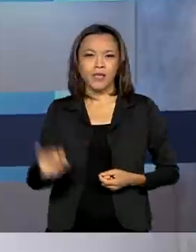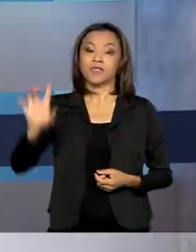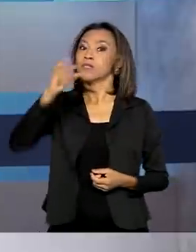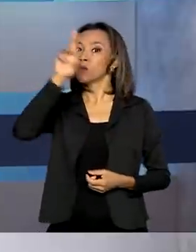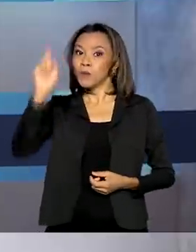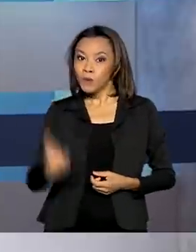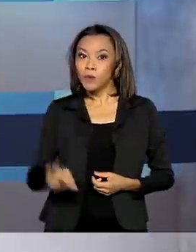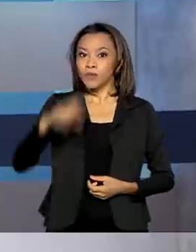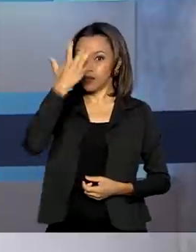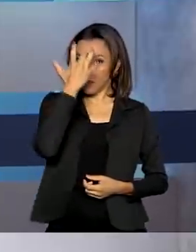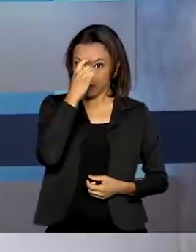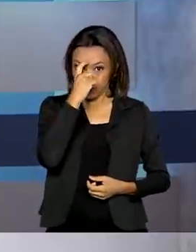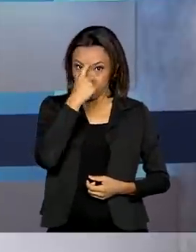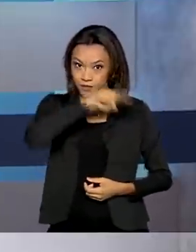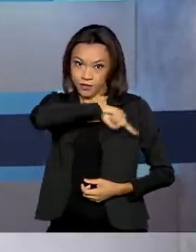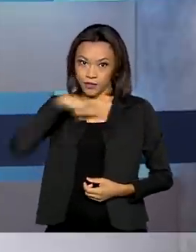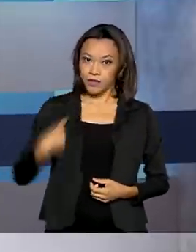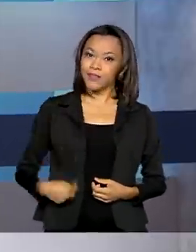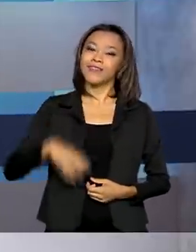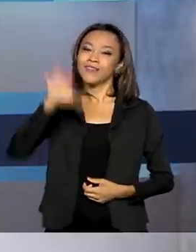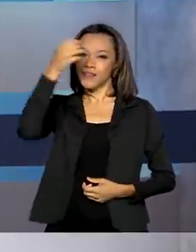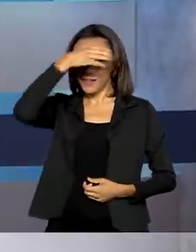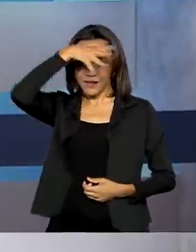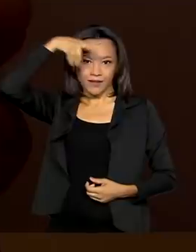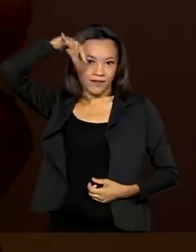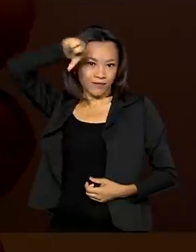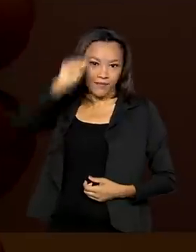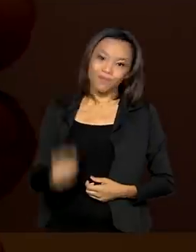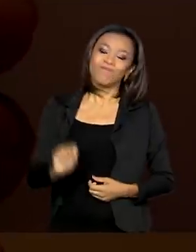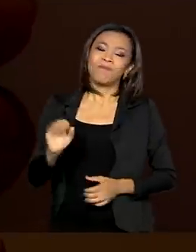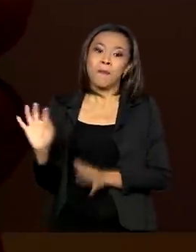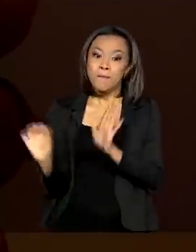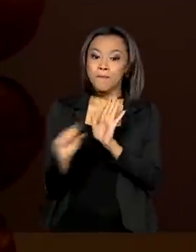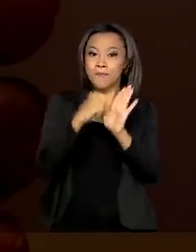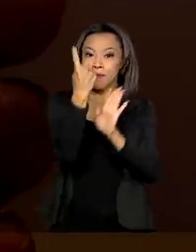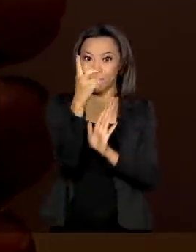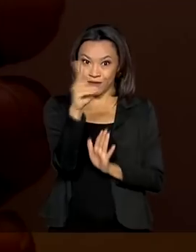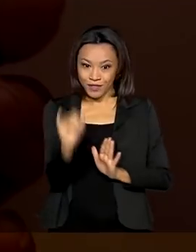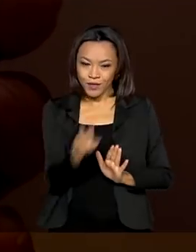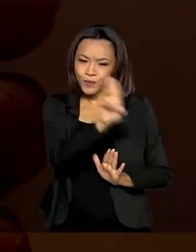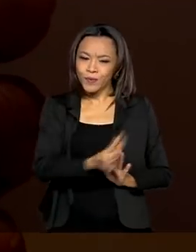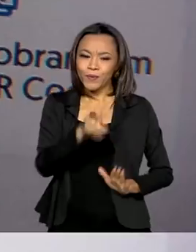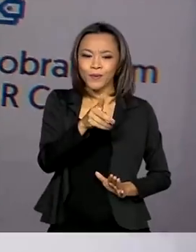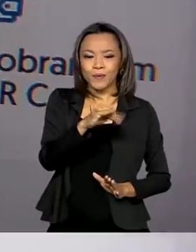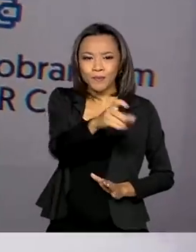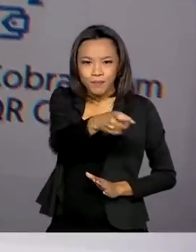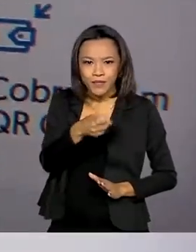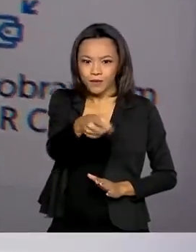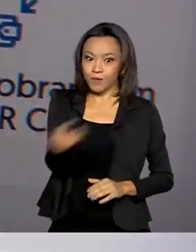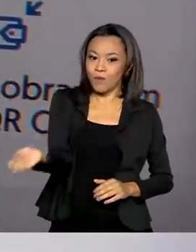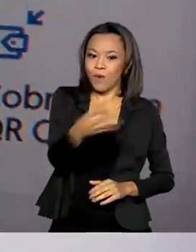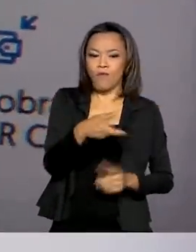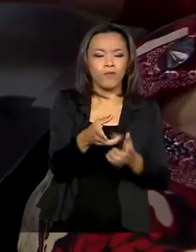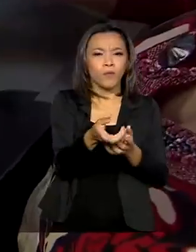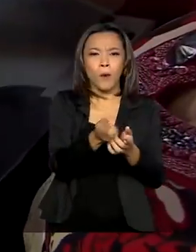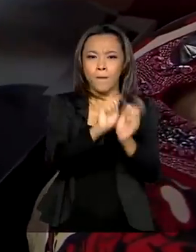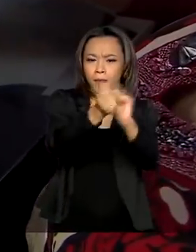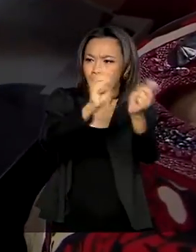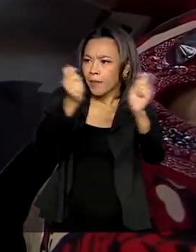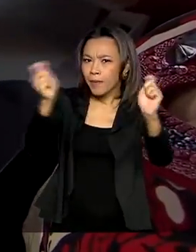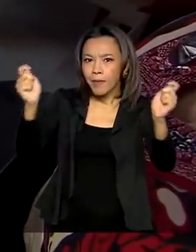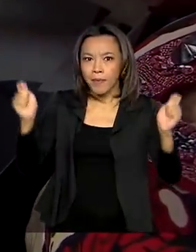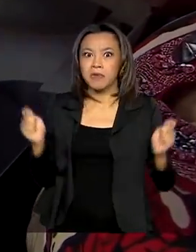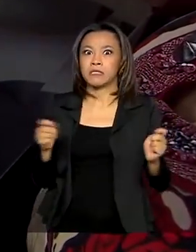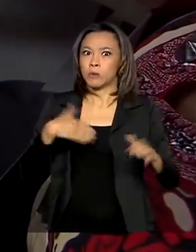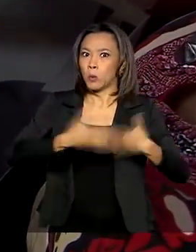Rússia, Índia, China e África do Sul. No primeiro dia de pleno funcionamento do PICS, o novo meio de pagamentos instantâneos